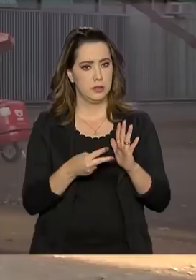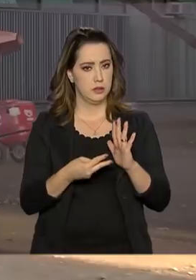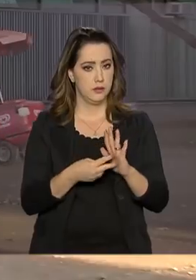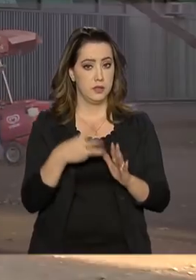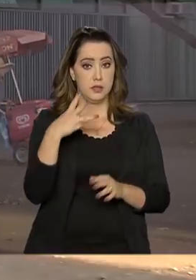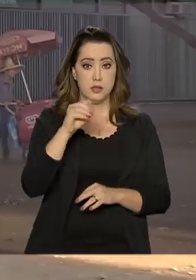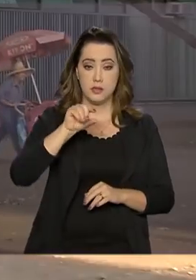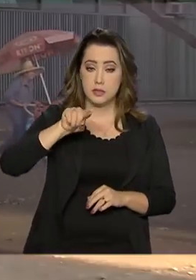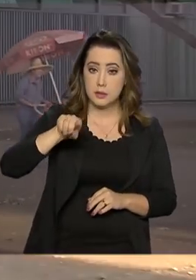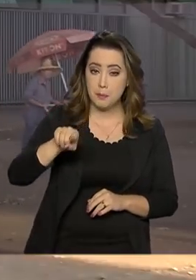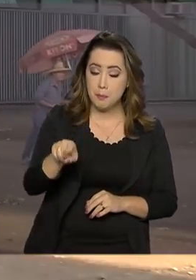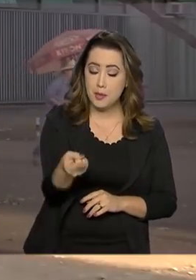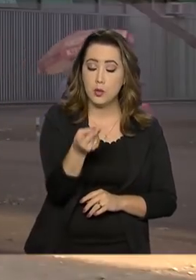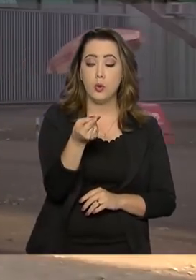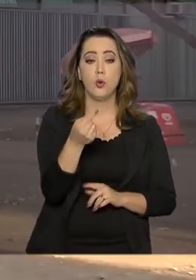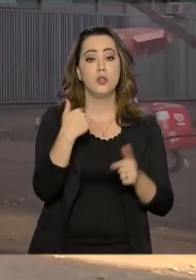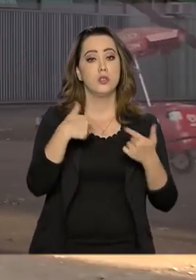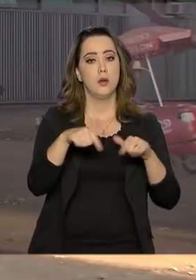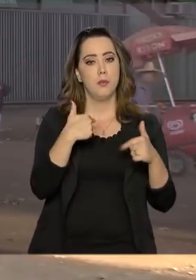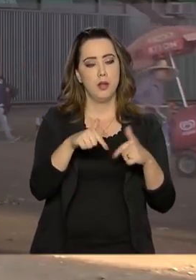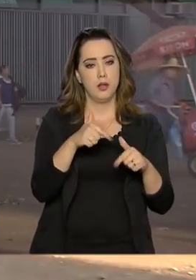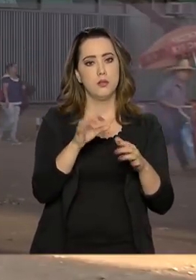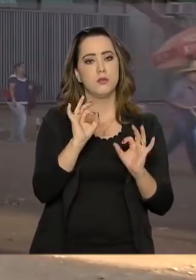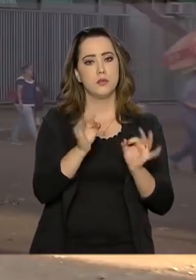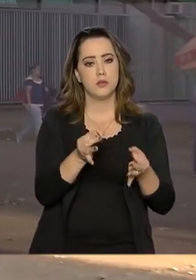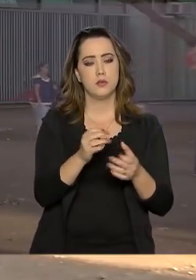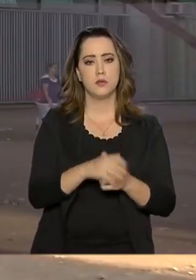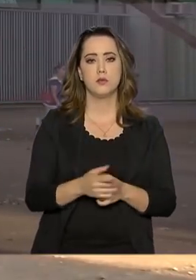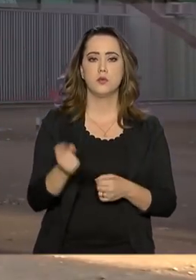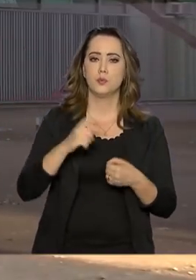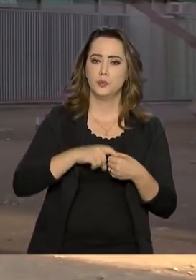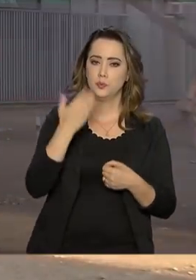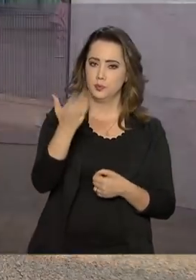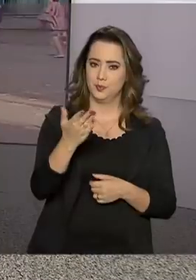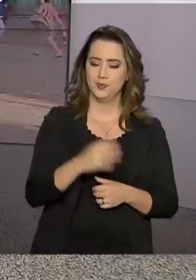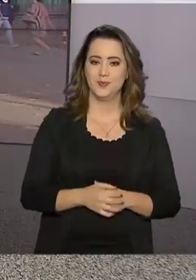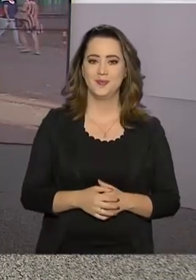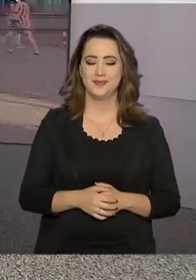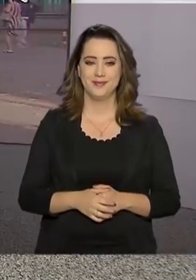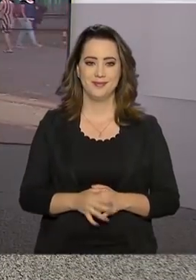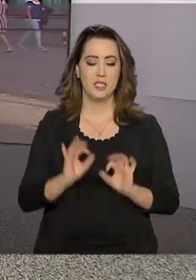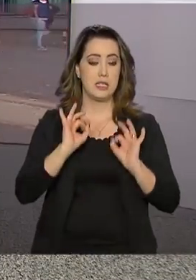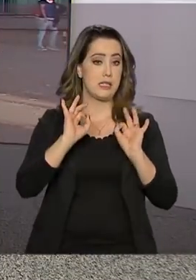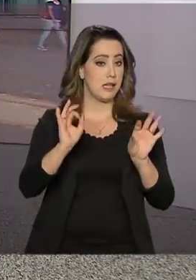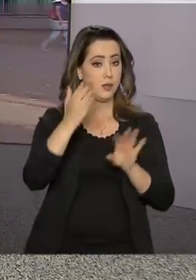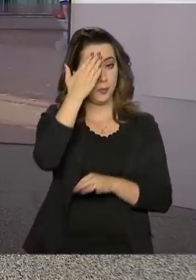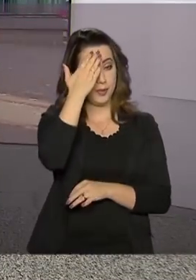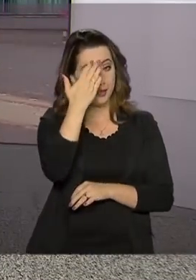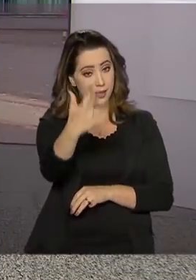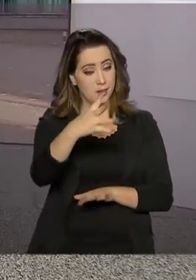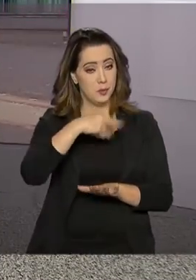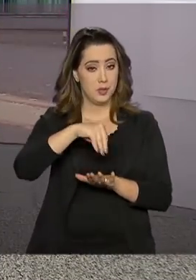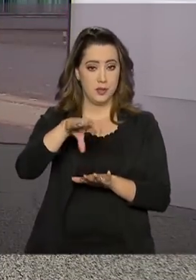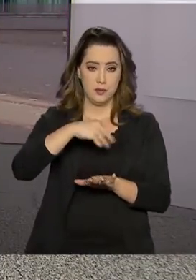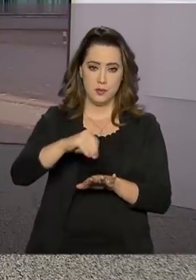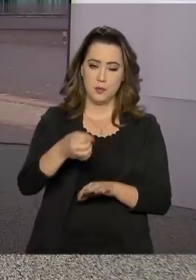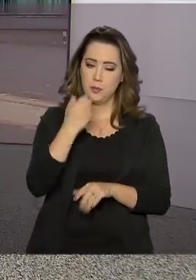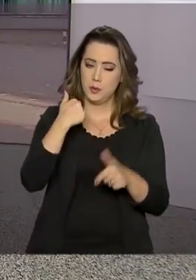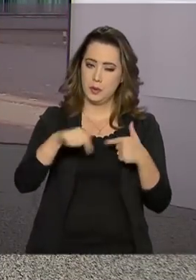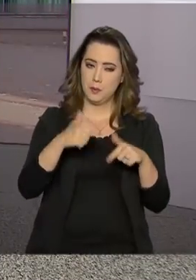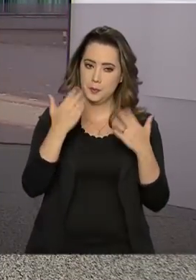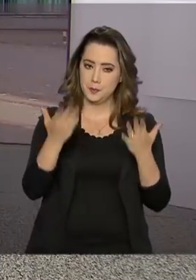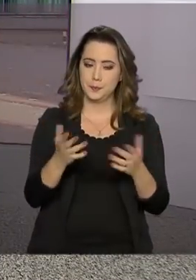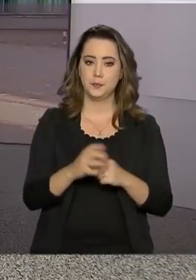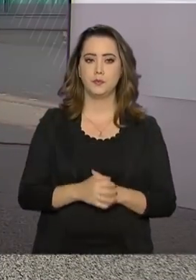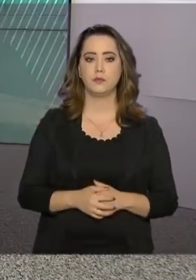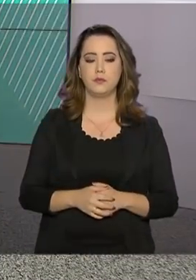formais, o maior desde 2016. Eu volto com você, Roberto. Tá ótimo, Pablo. Obrigado aí pelas informações. Bom trabalho